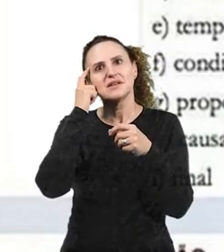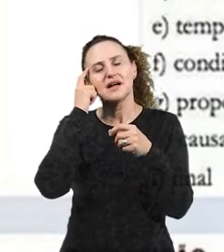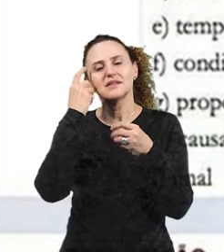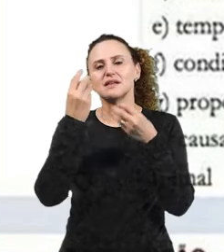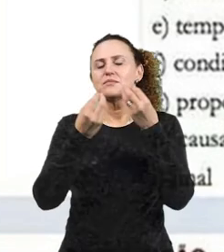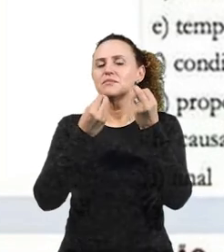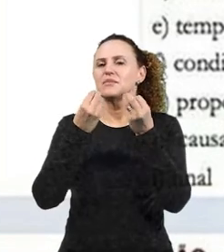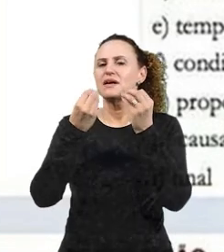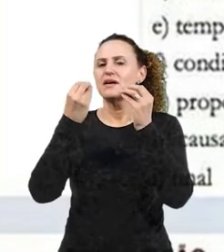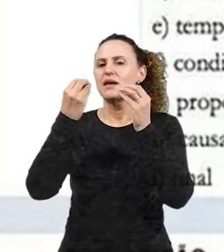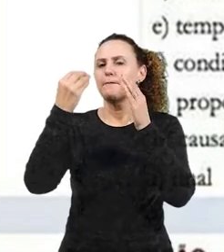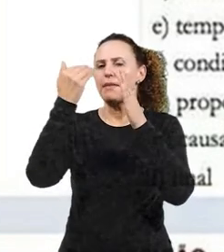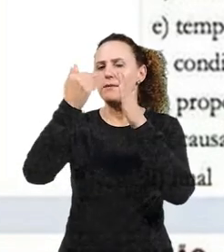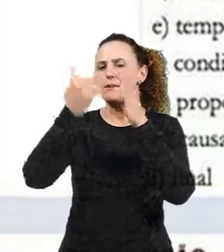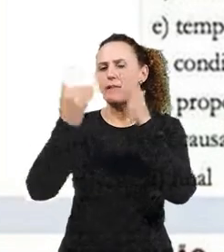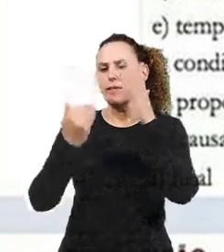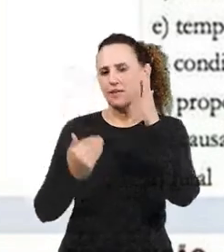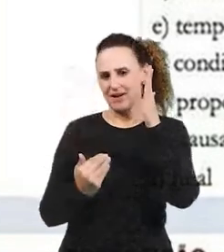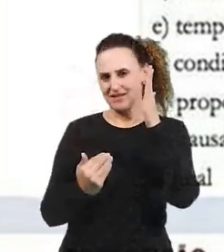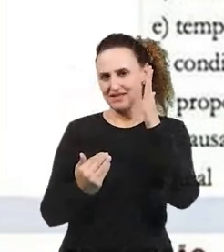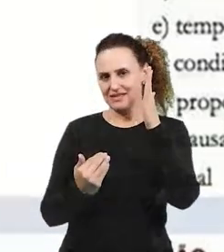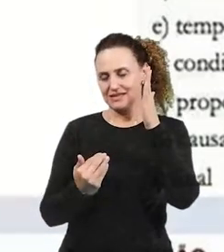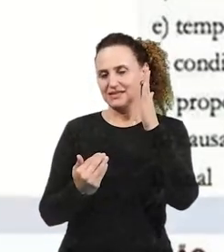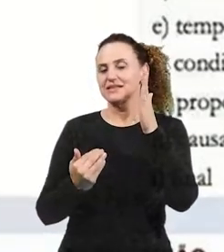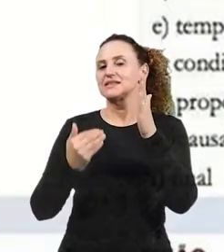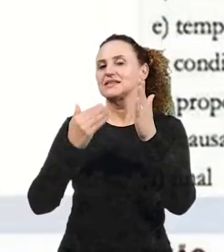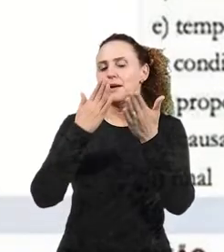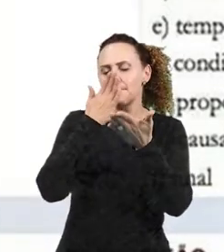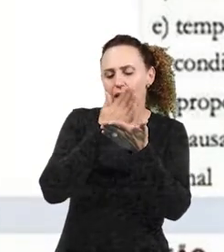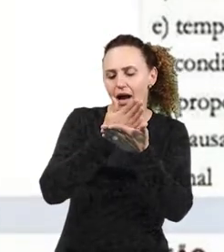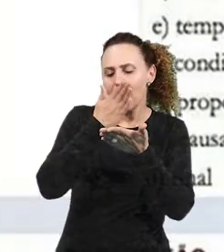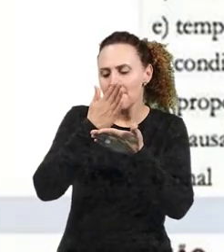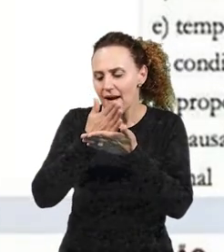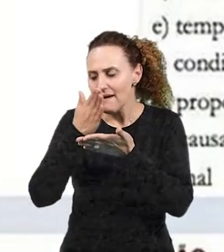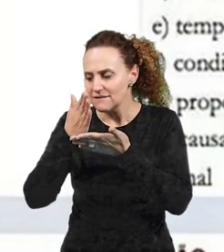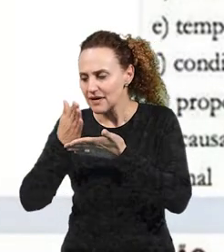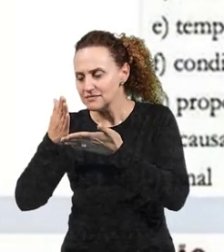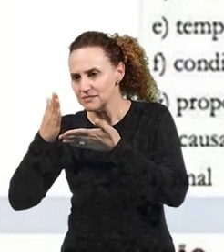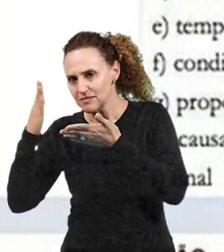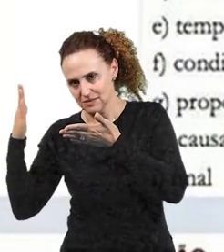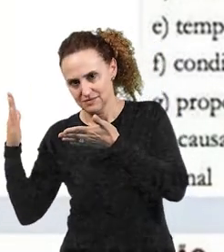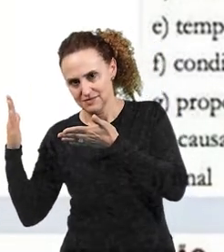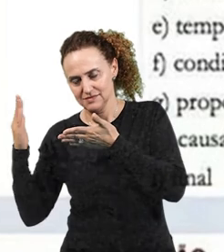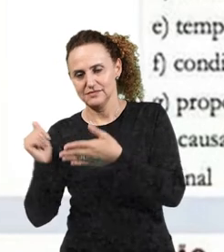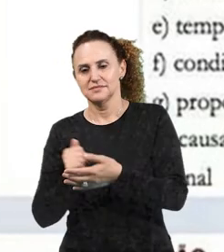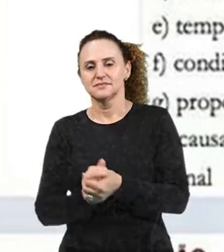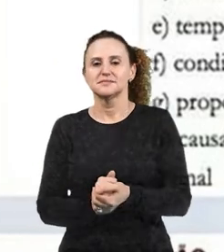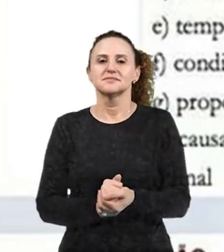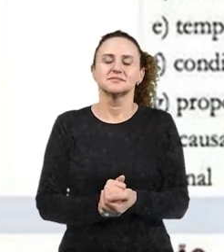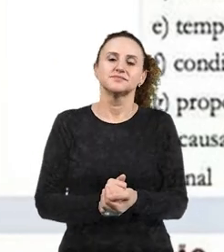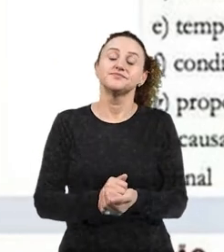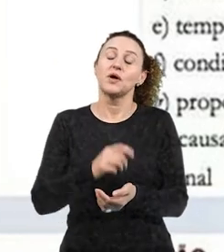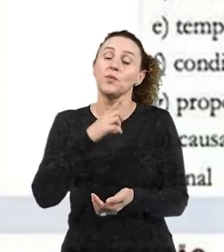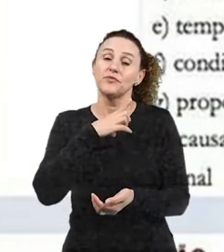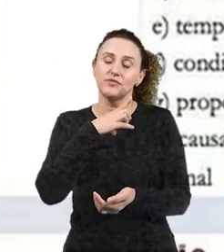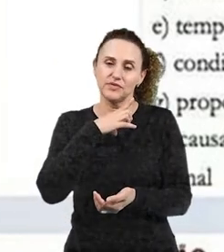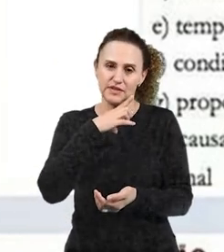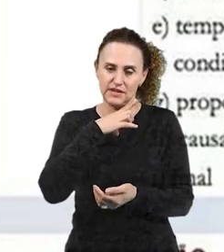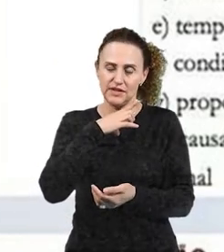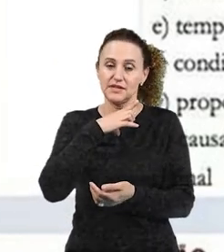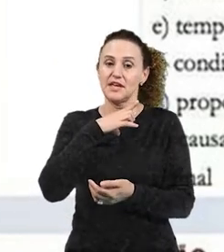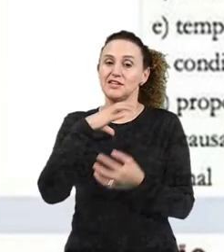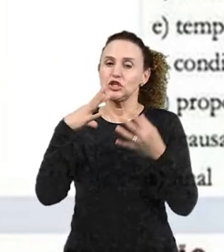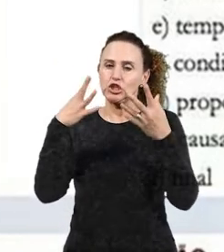classificado também, ele tem as suas subdivisões, as classificações. Então, você vai ter quanto ao aspecto